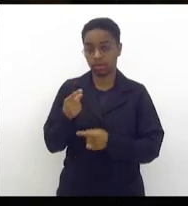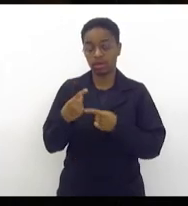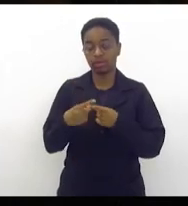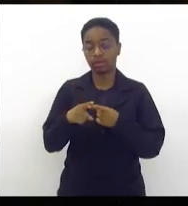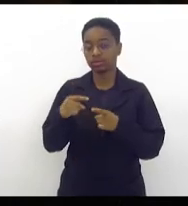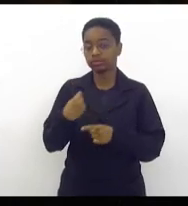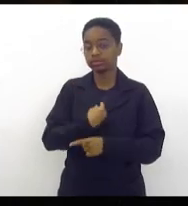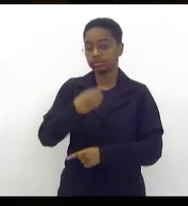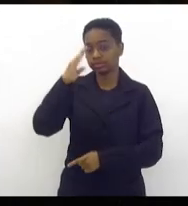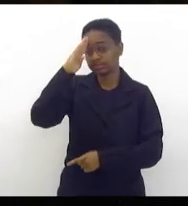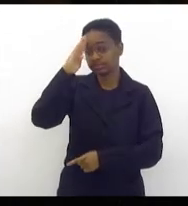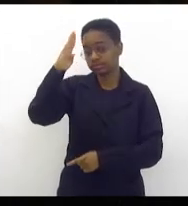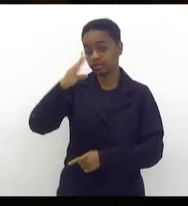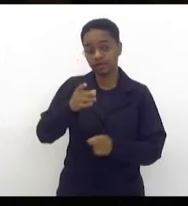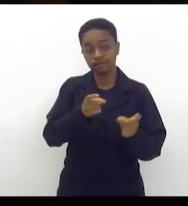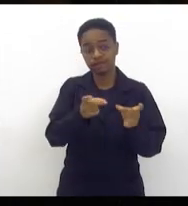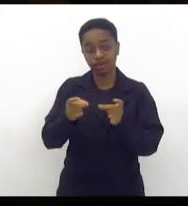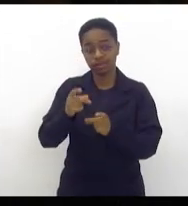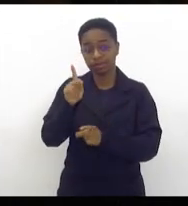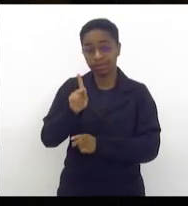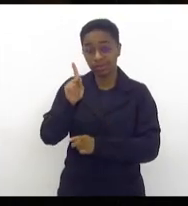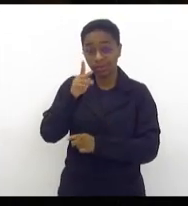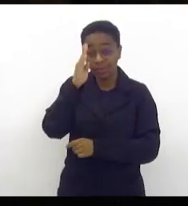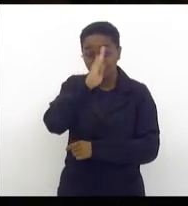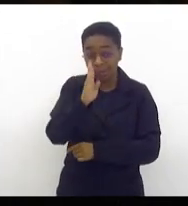maior exportador de petróleo do Brasil.